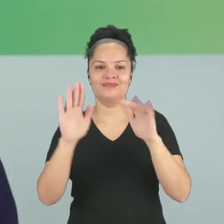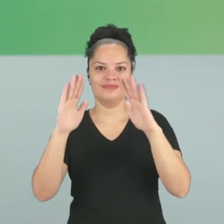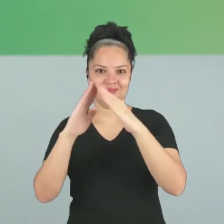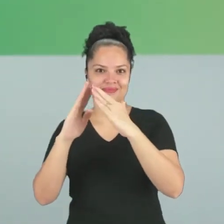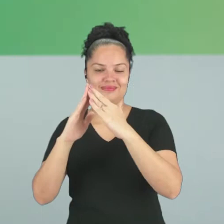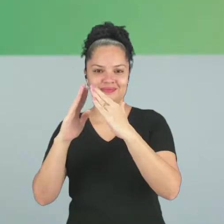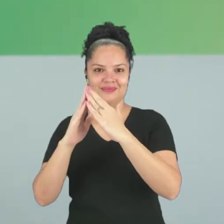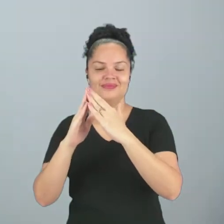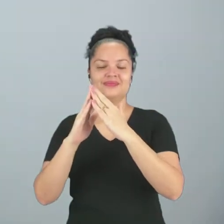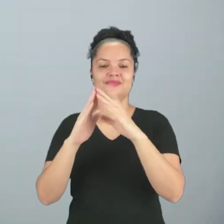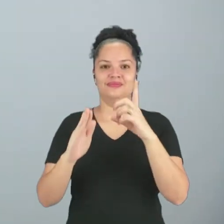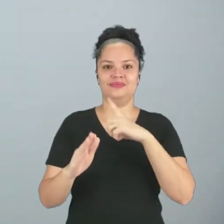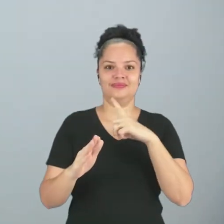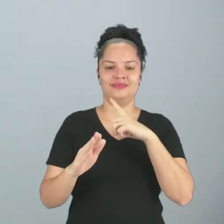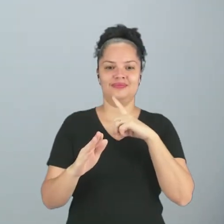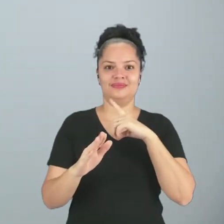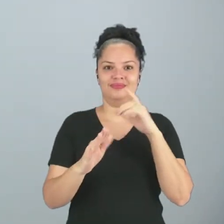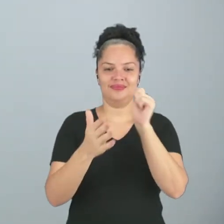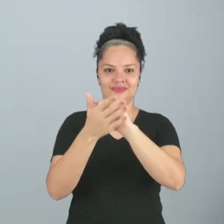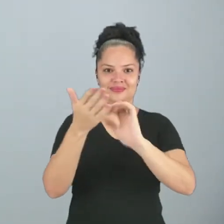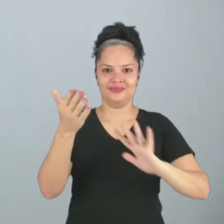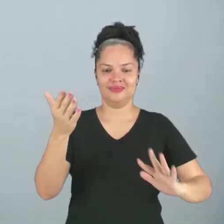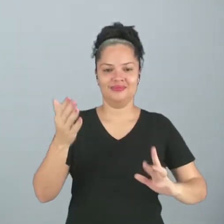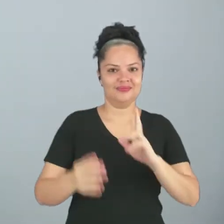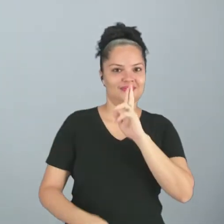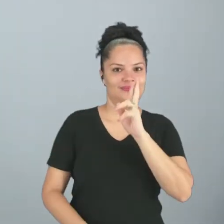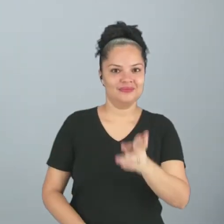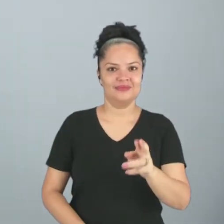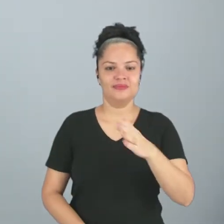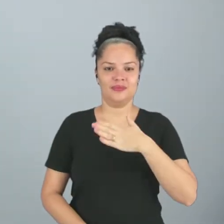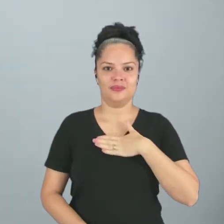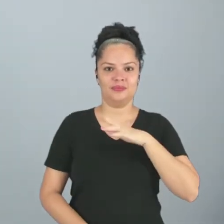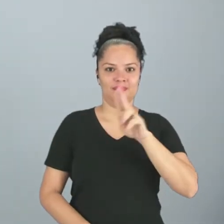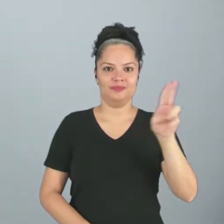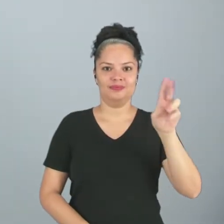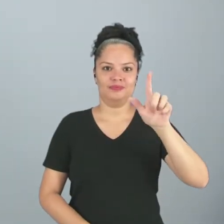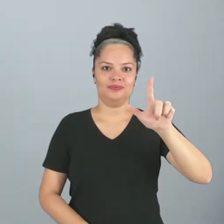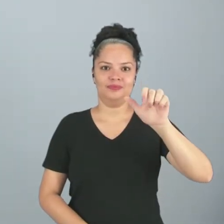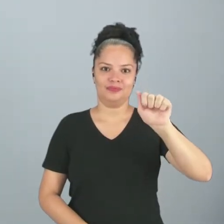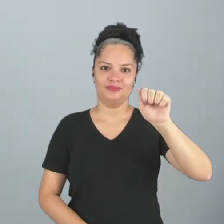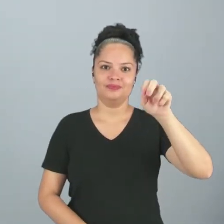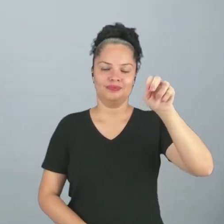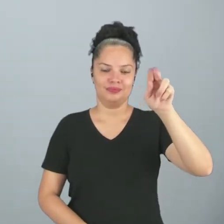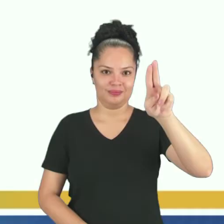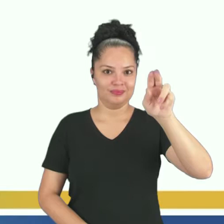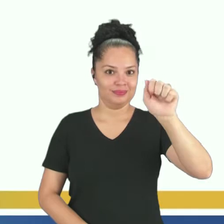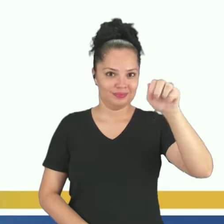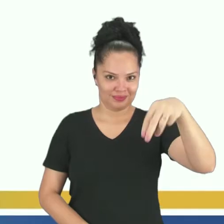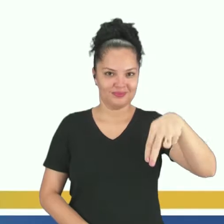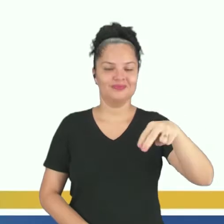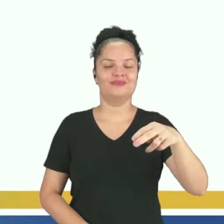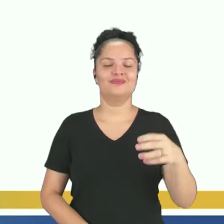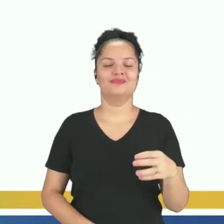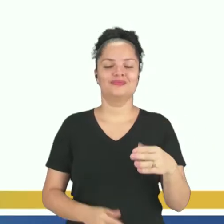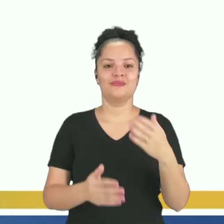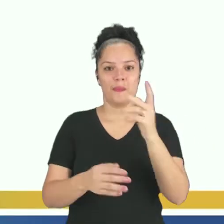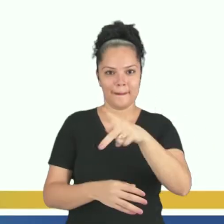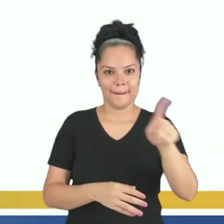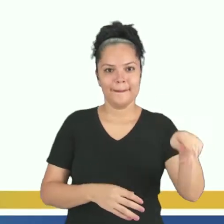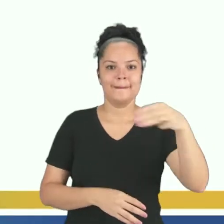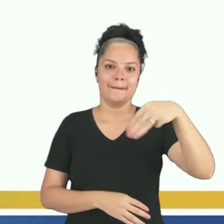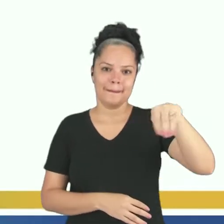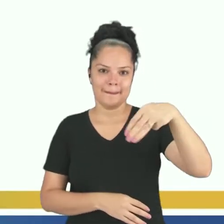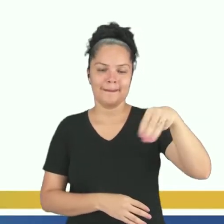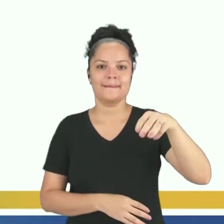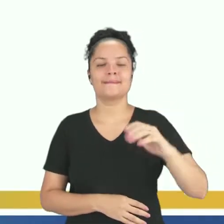uma aula de resolução de exercícios. Meu nome é Luan Felipe, sou professor de matemática da Rede Pública do Estado do Acre. Então vamos